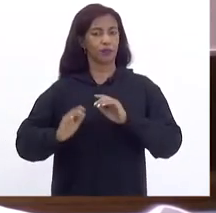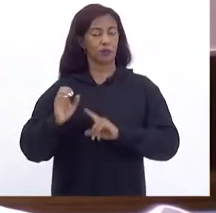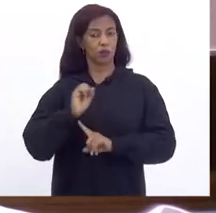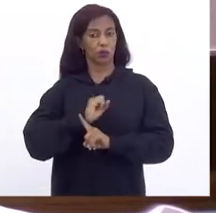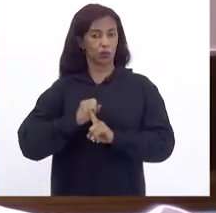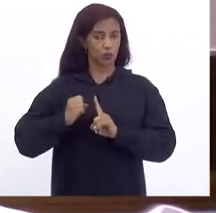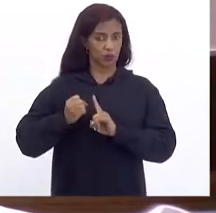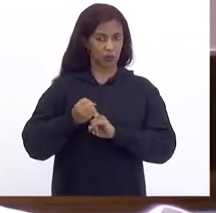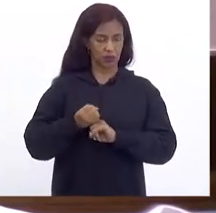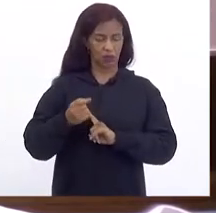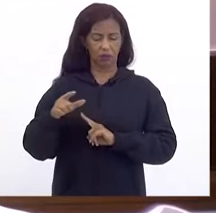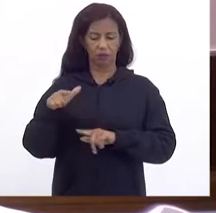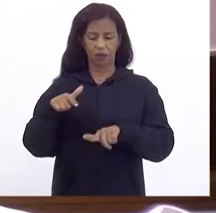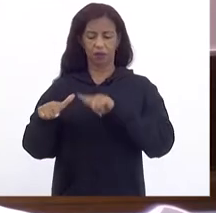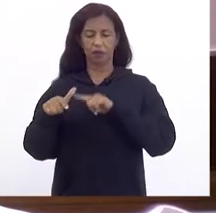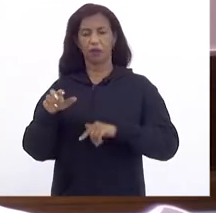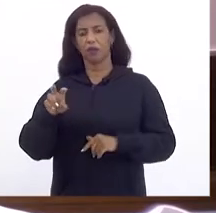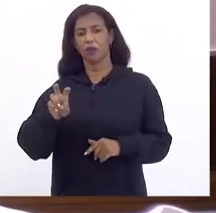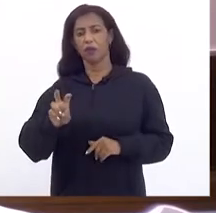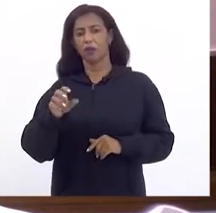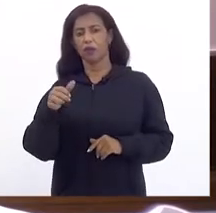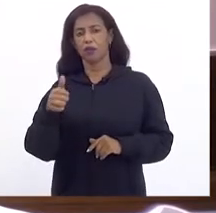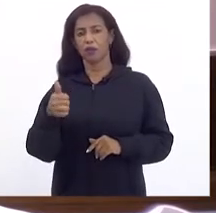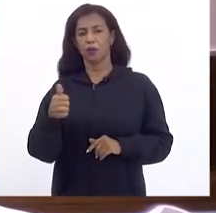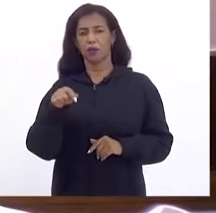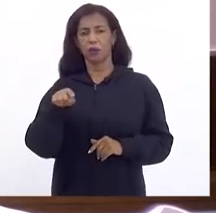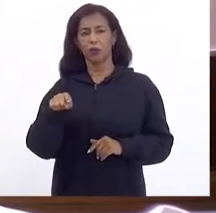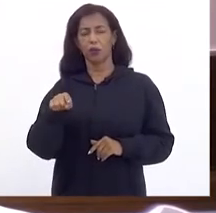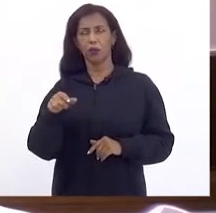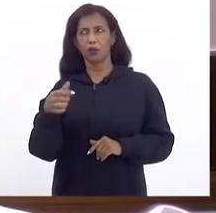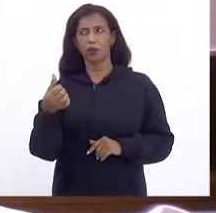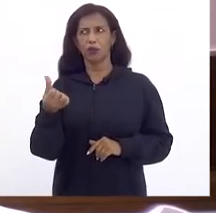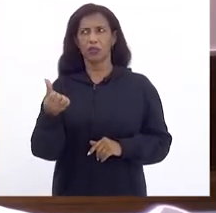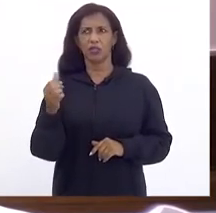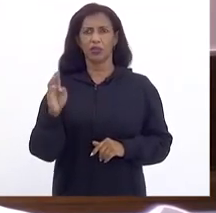Trabalhando Com 51.6 bilhões